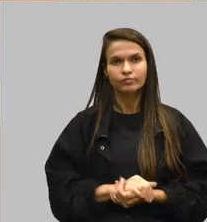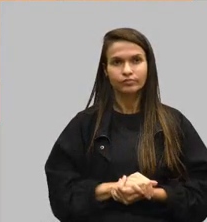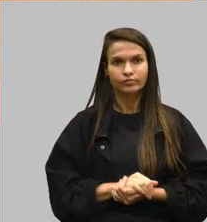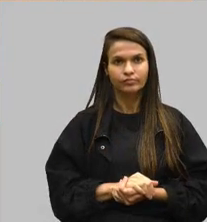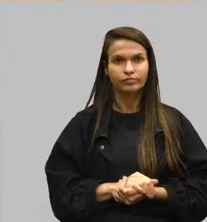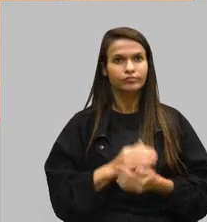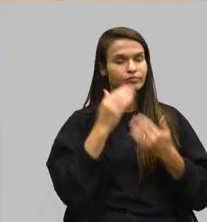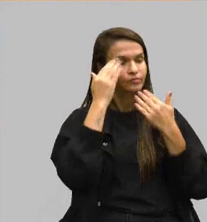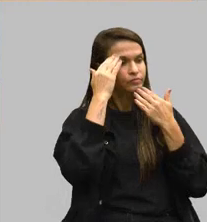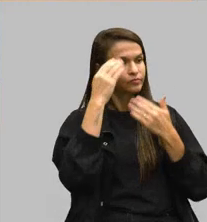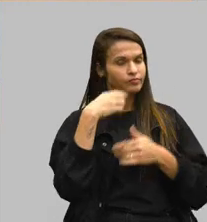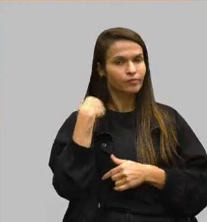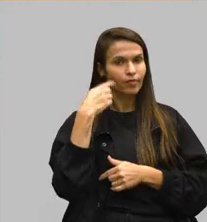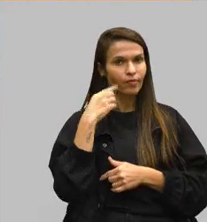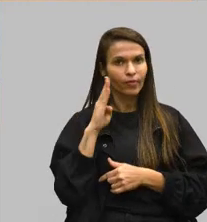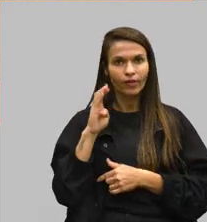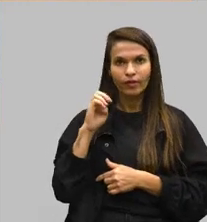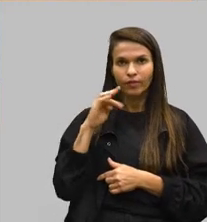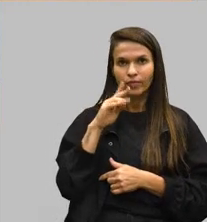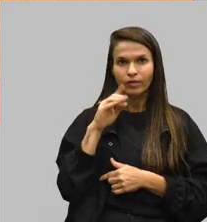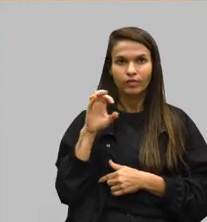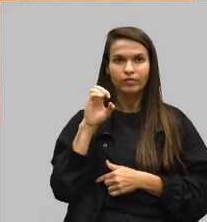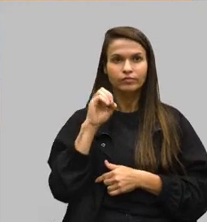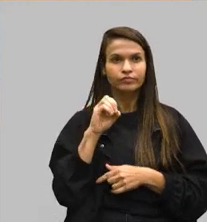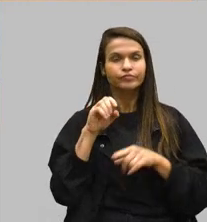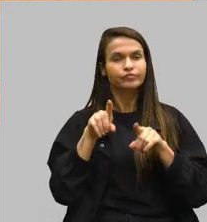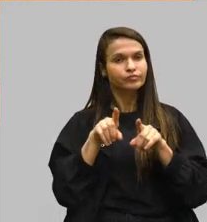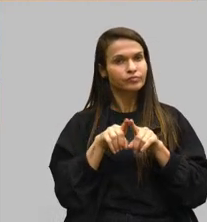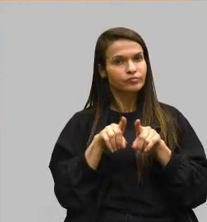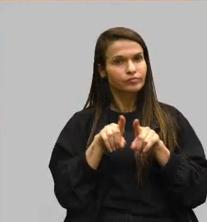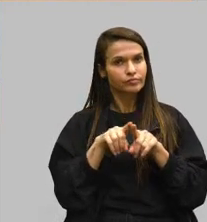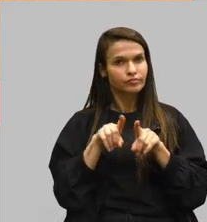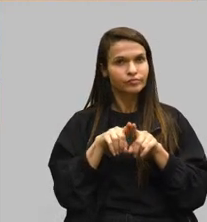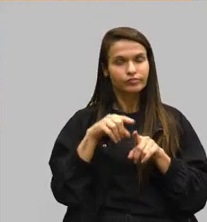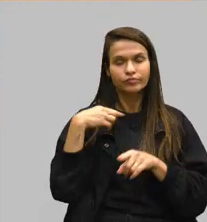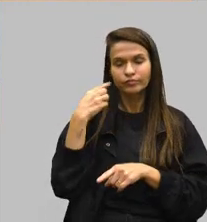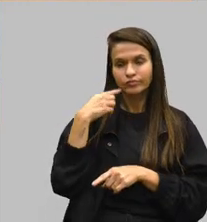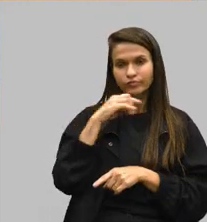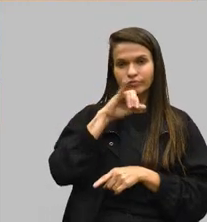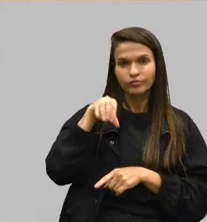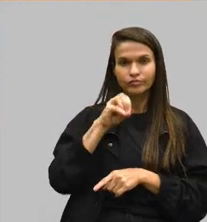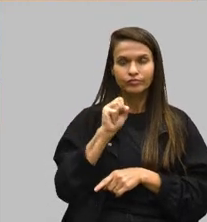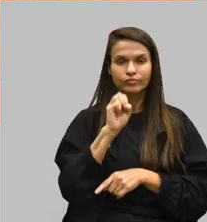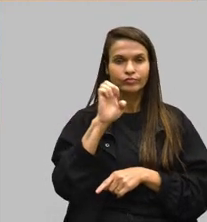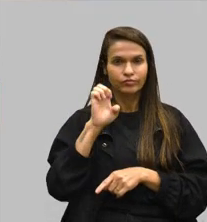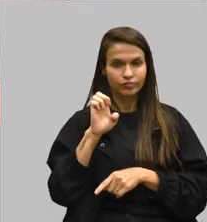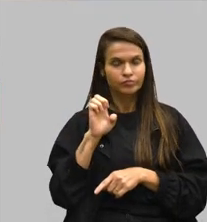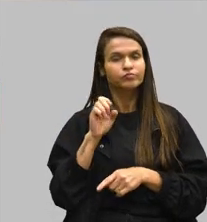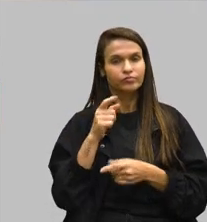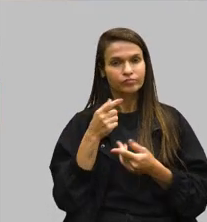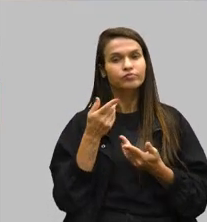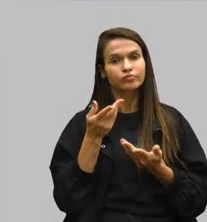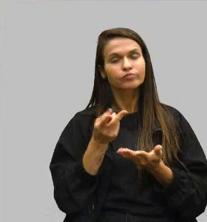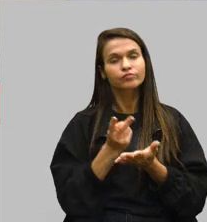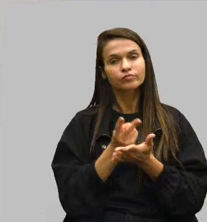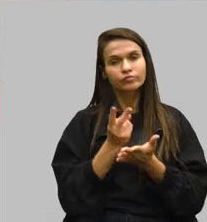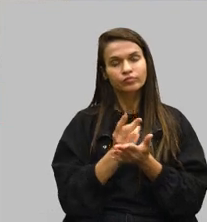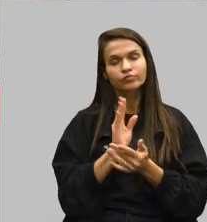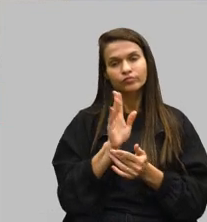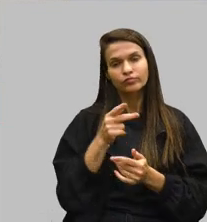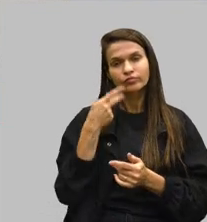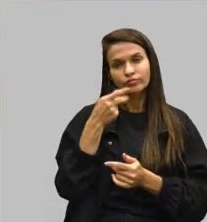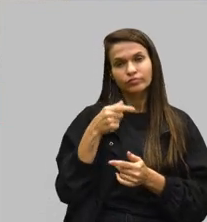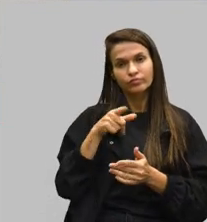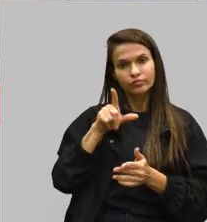Obrigada, deputado Betão, obrigado, deputado Antônio Carlos Arantes. é apenas ressaltar e continuar aquilo que foi falado